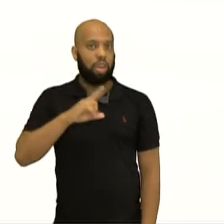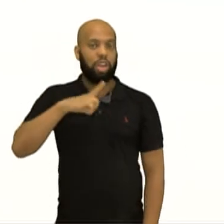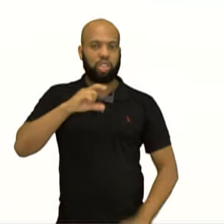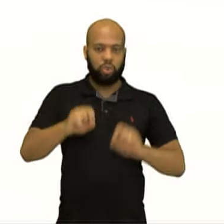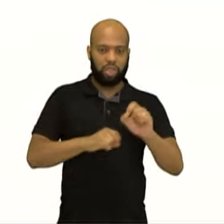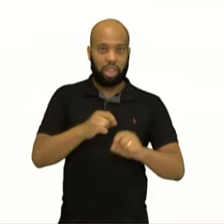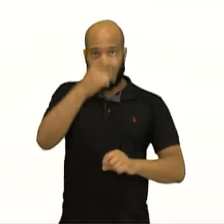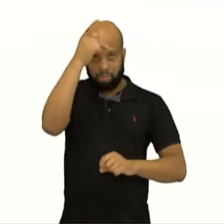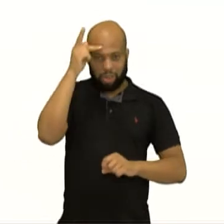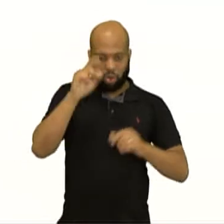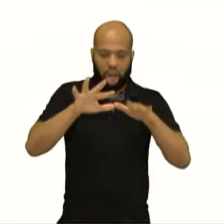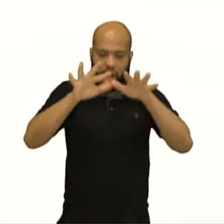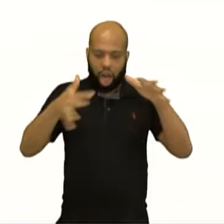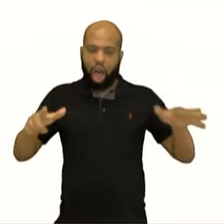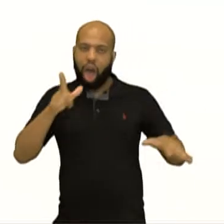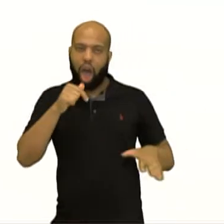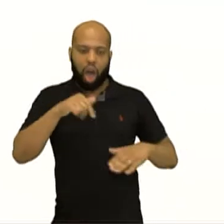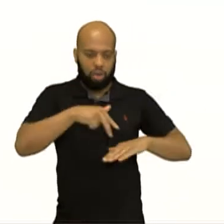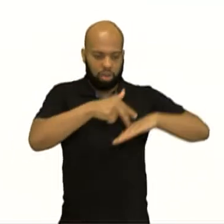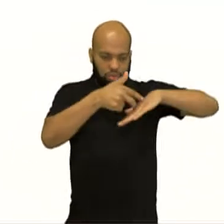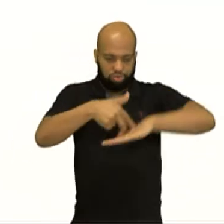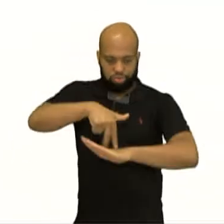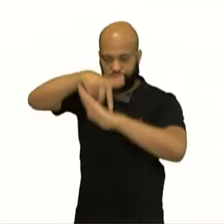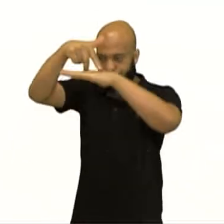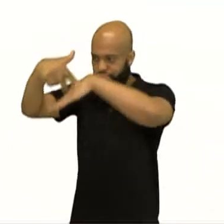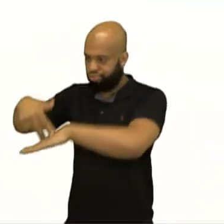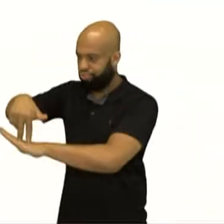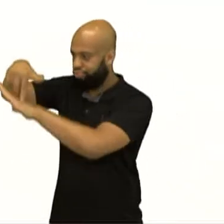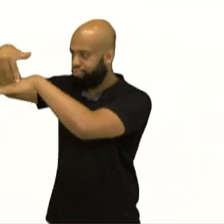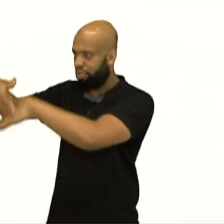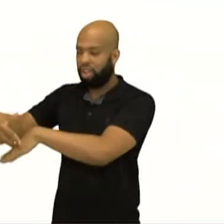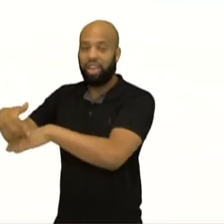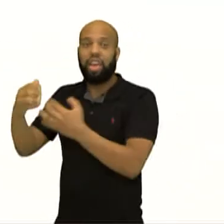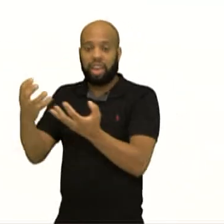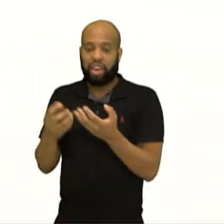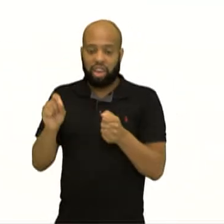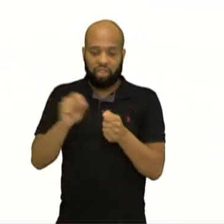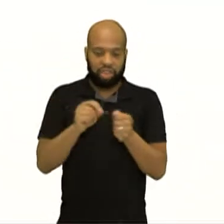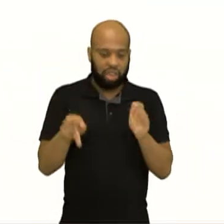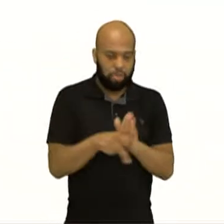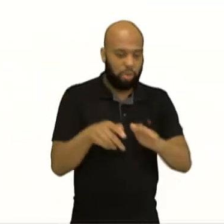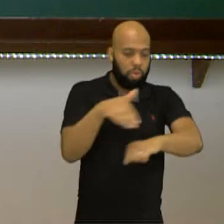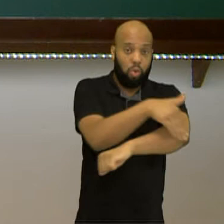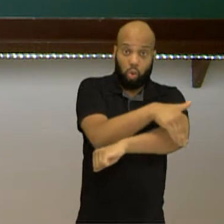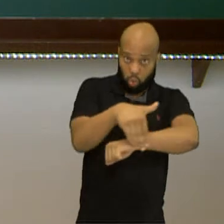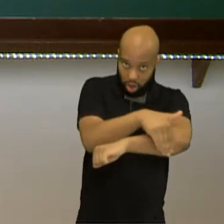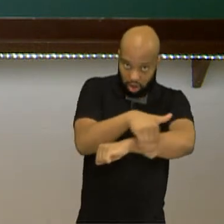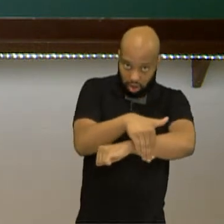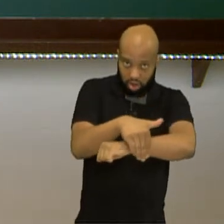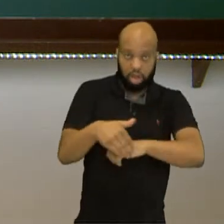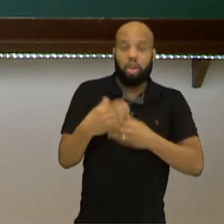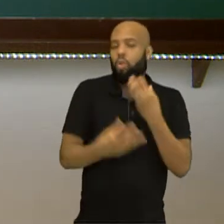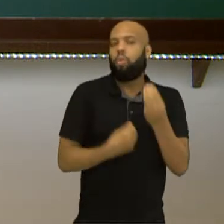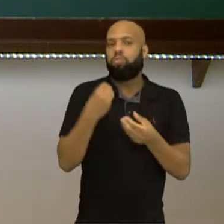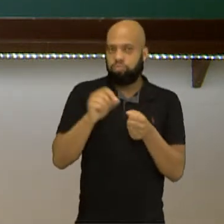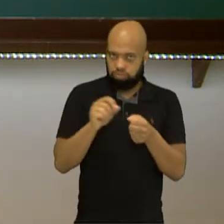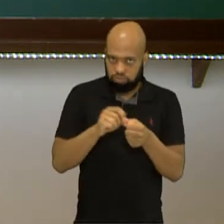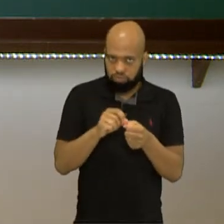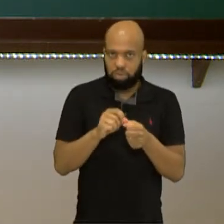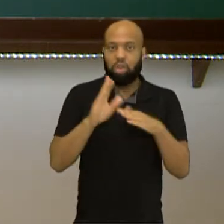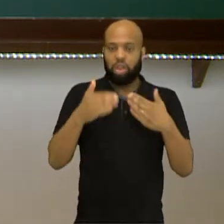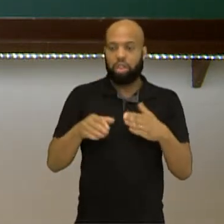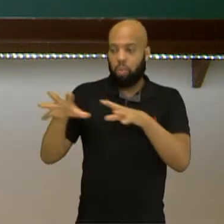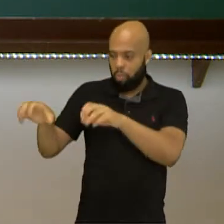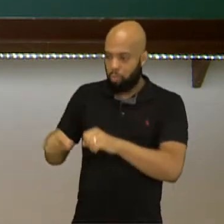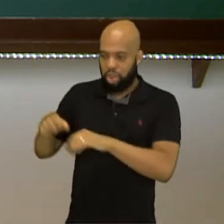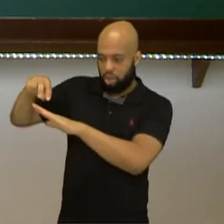as ondas, a sensação das ondas que eles tinham nas ondas para o meio terrestre. Então o que eles fizeram? Eles pegaram